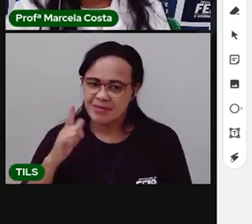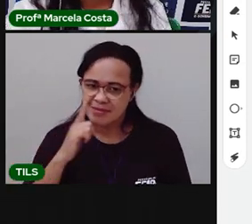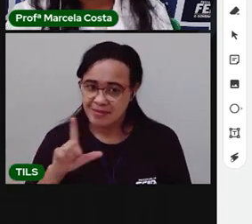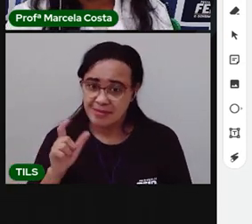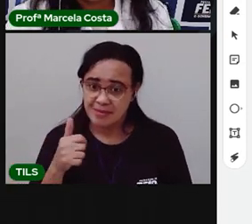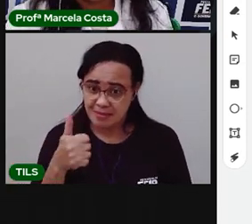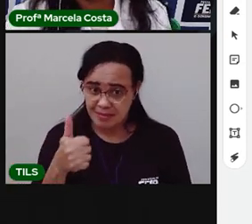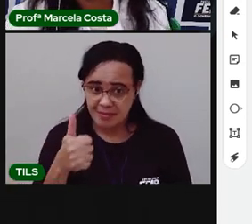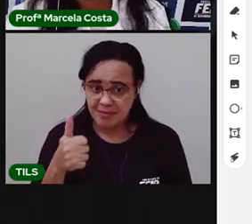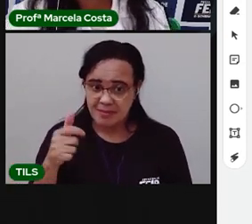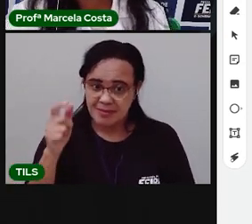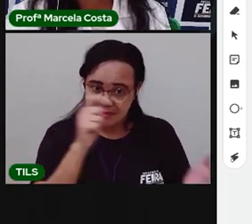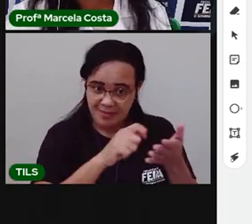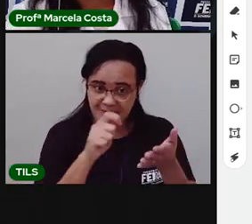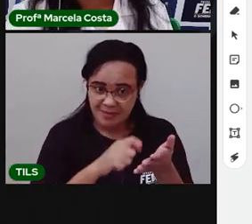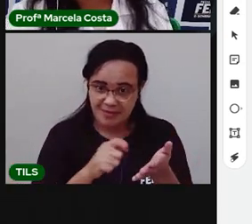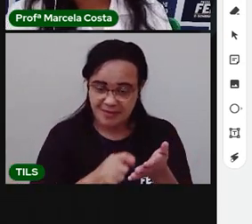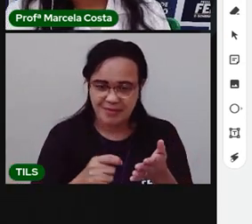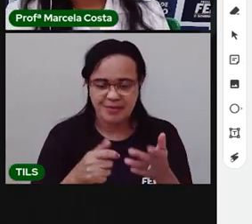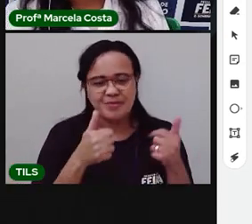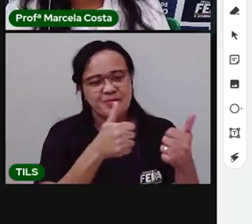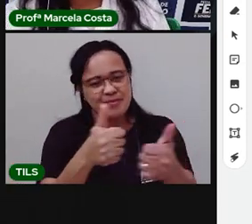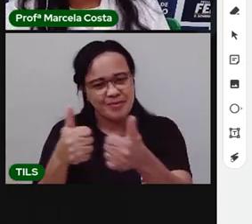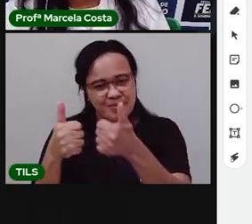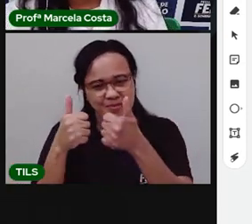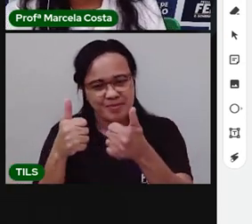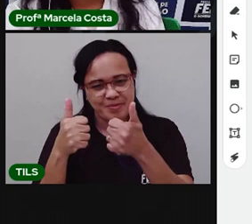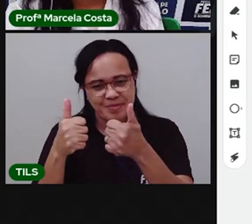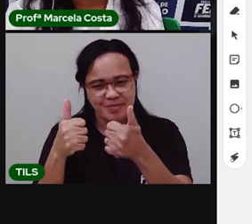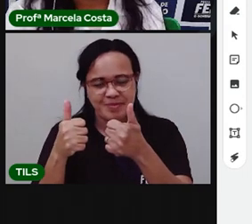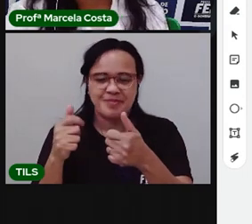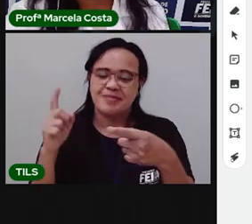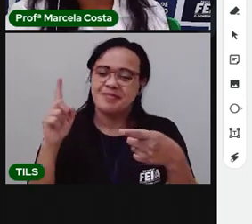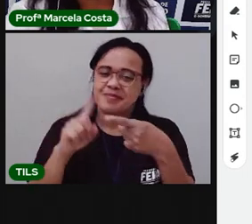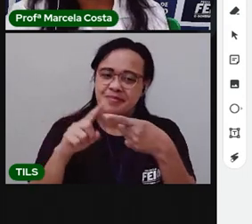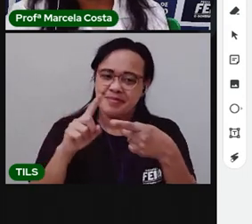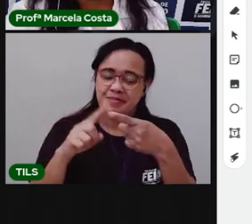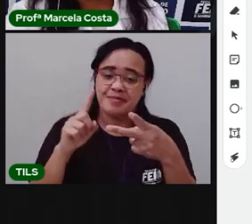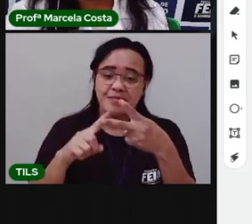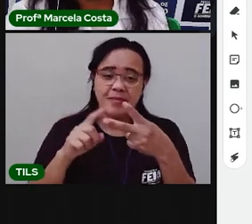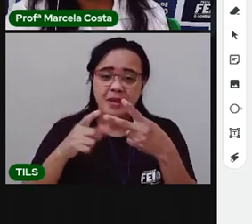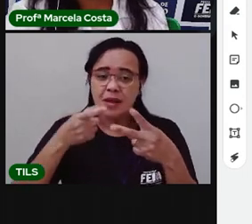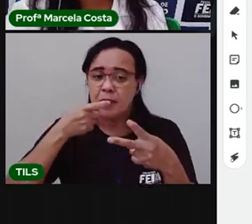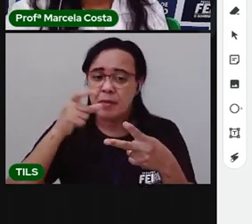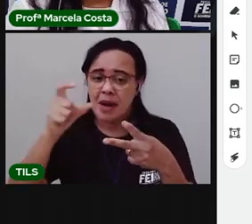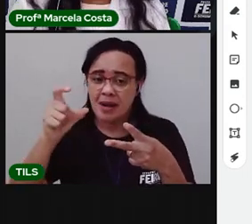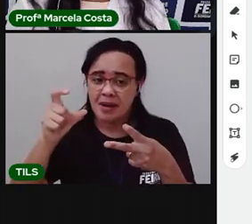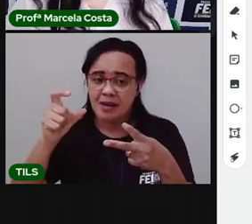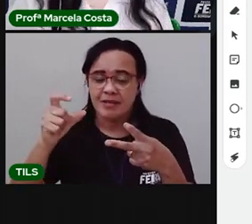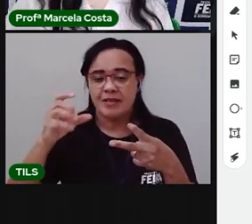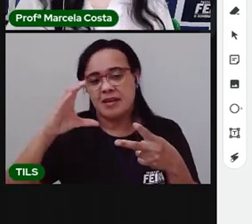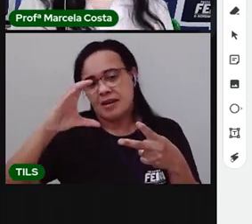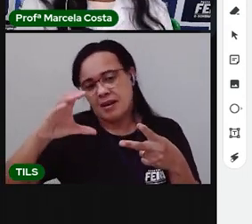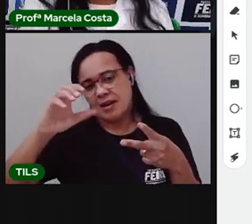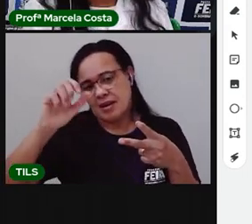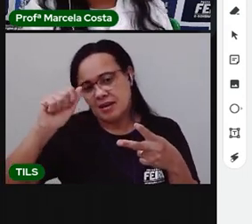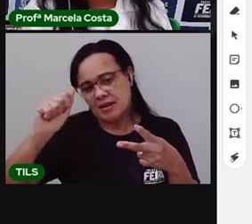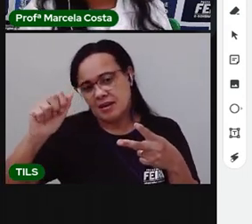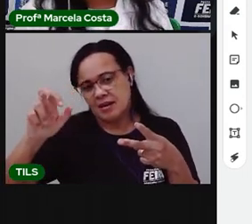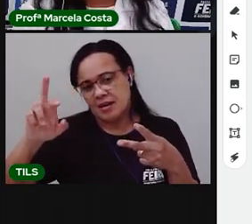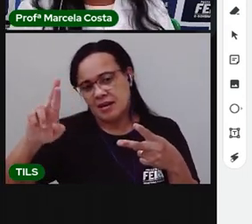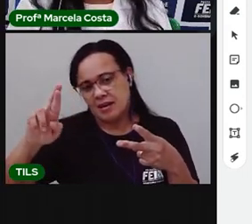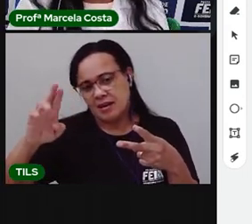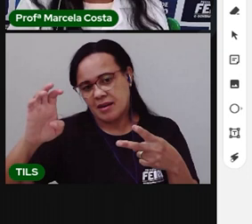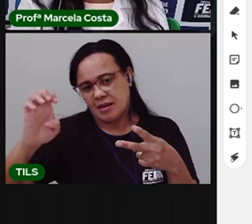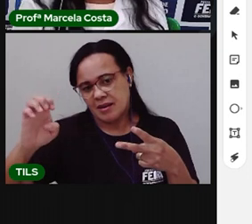Que bom. Vamos lá. Para outra palavra. Careca. Quantas vezes a gente abre a